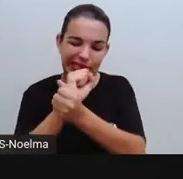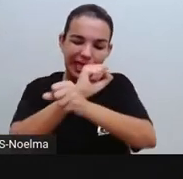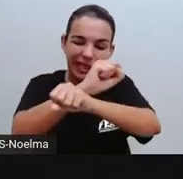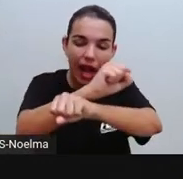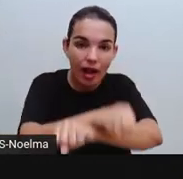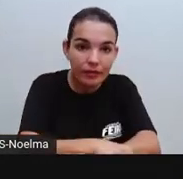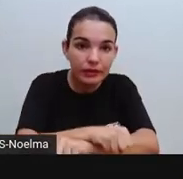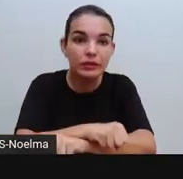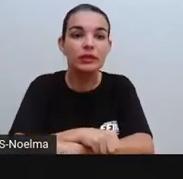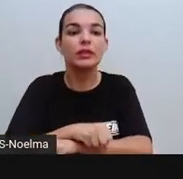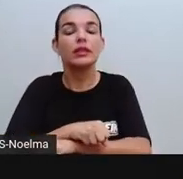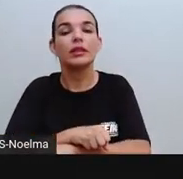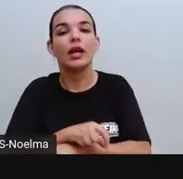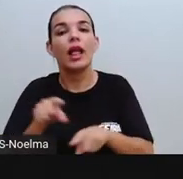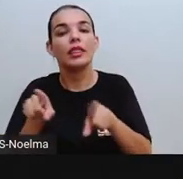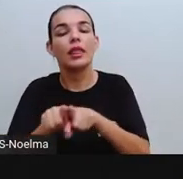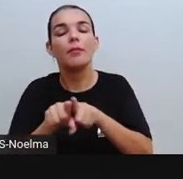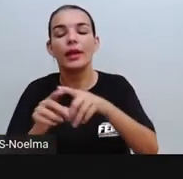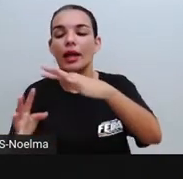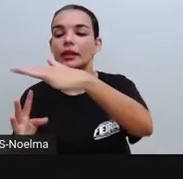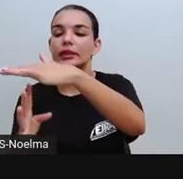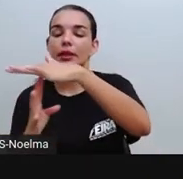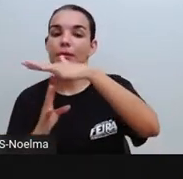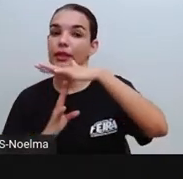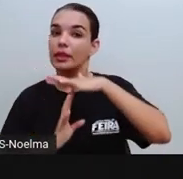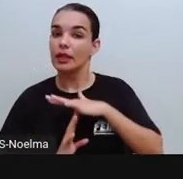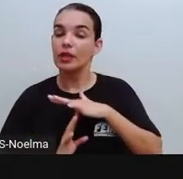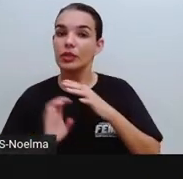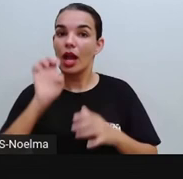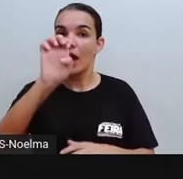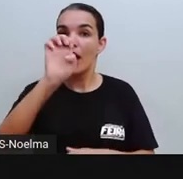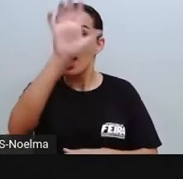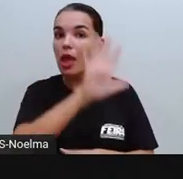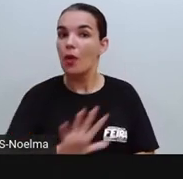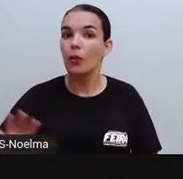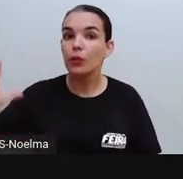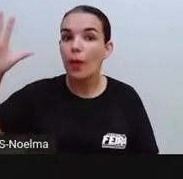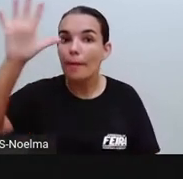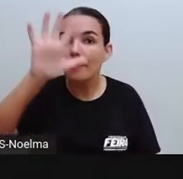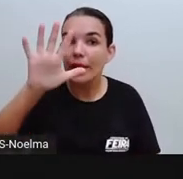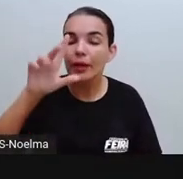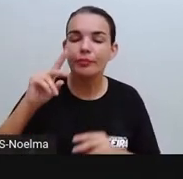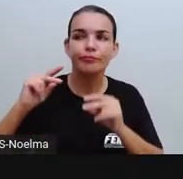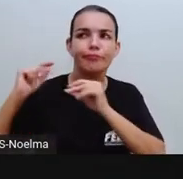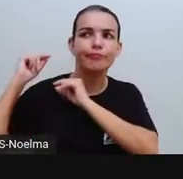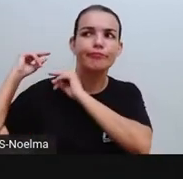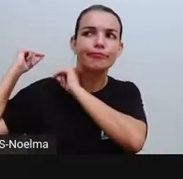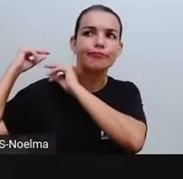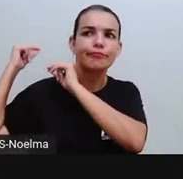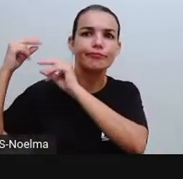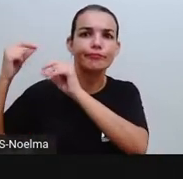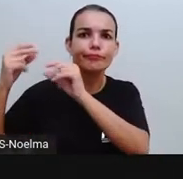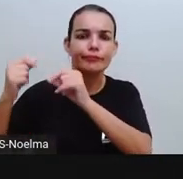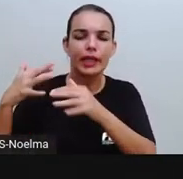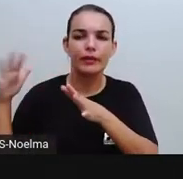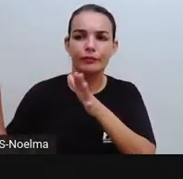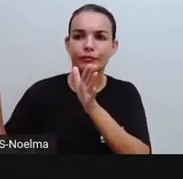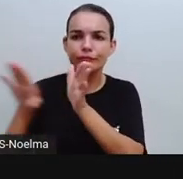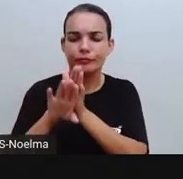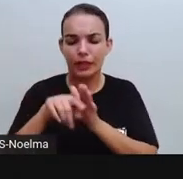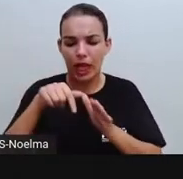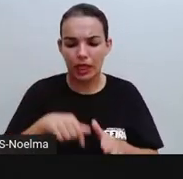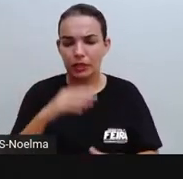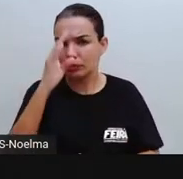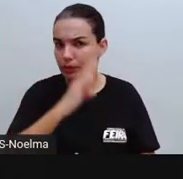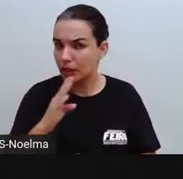Brasil Colônia, os imigrantes europeus que já vêm aí desde a época deste encontro, onde os portugueses